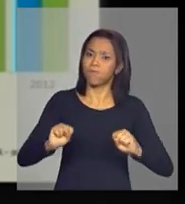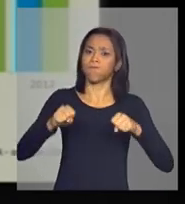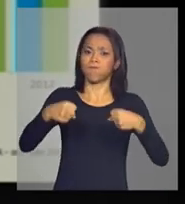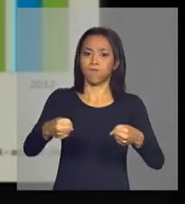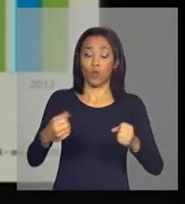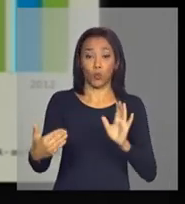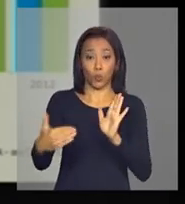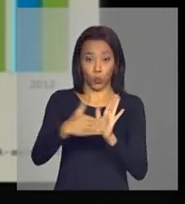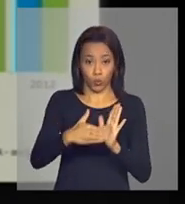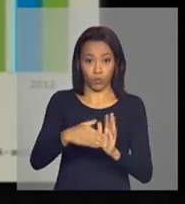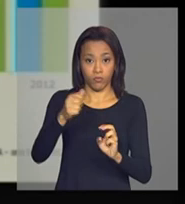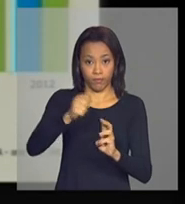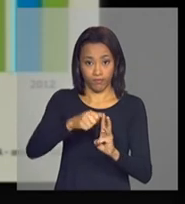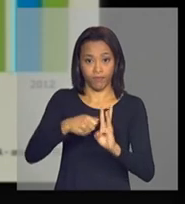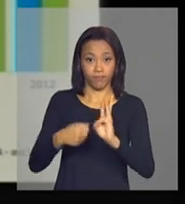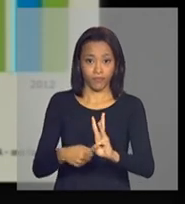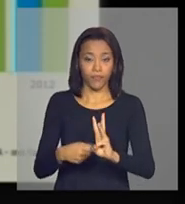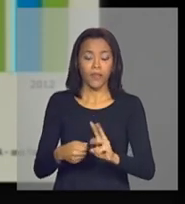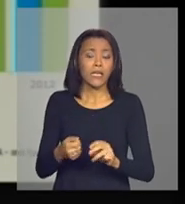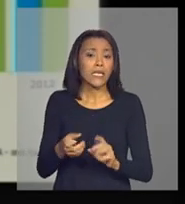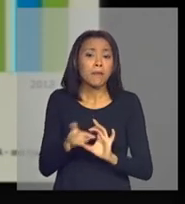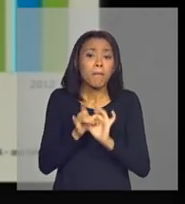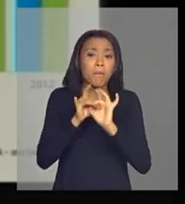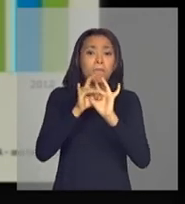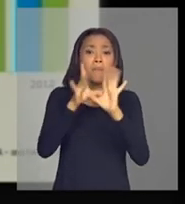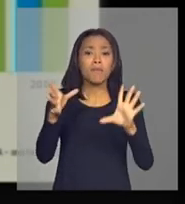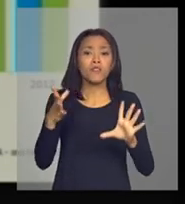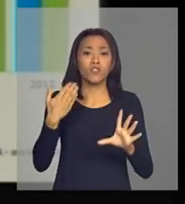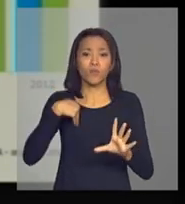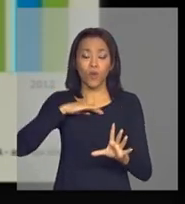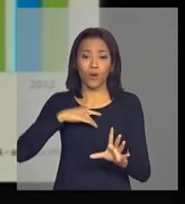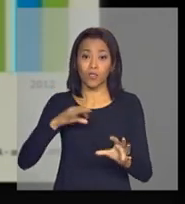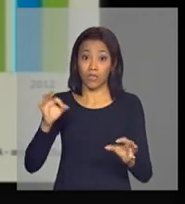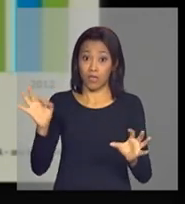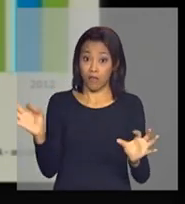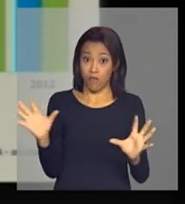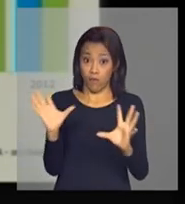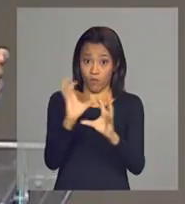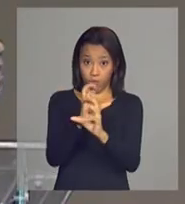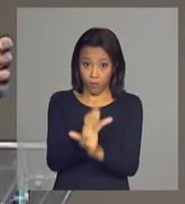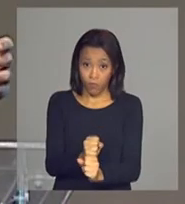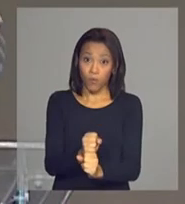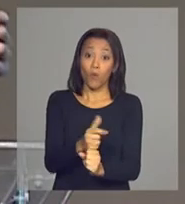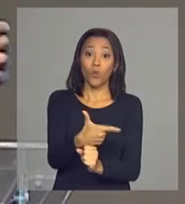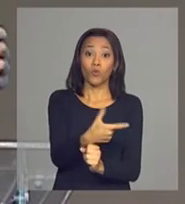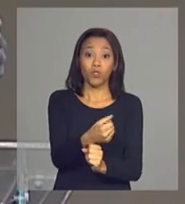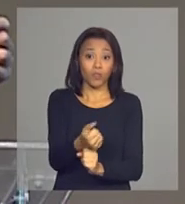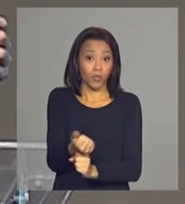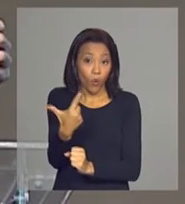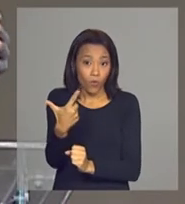trimestre e que nos permitiu fechar o ano de 2012 com